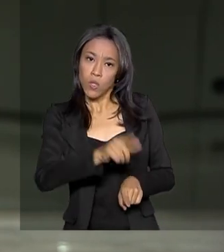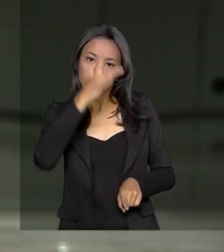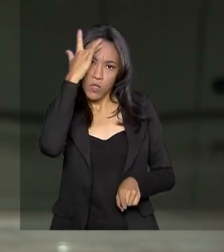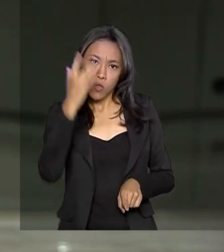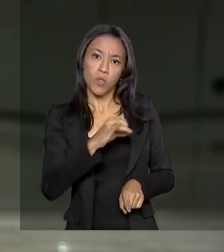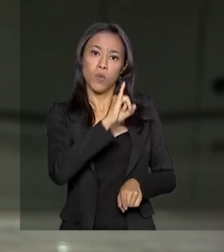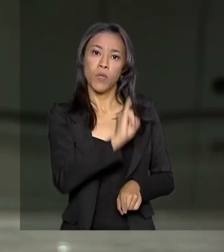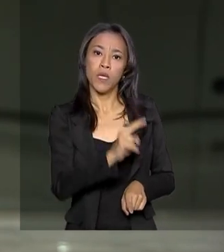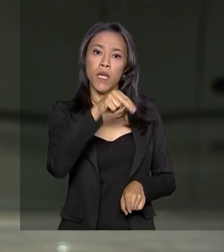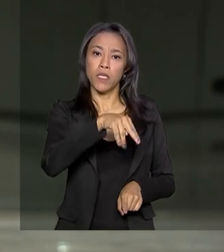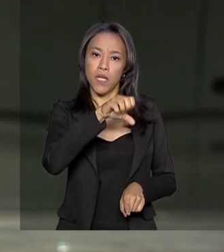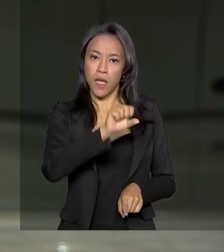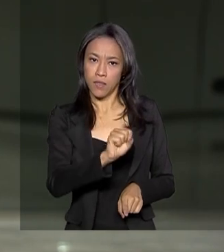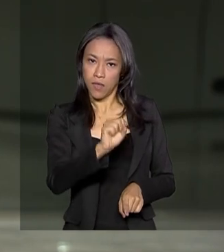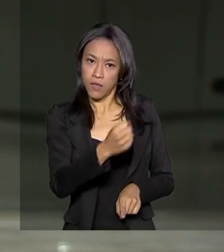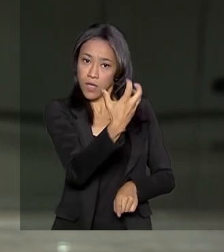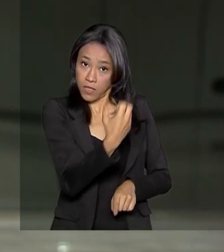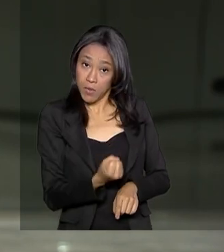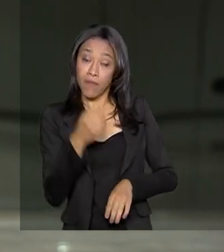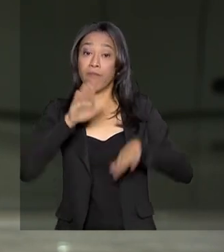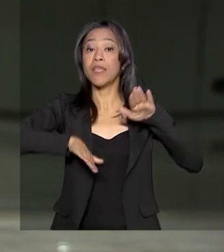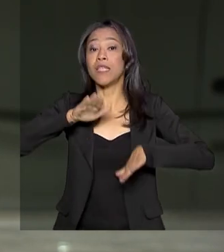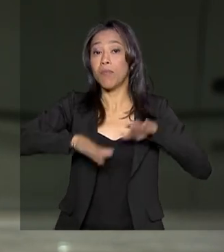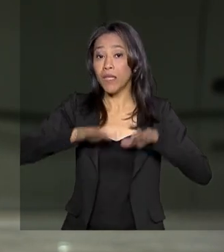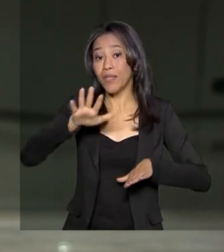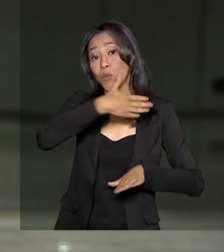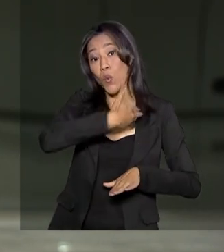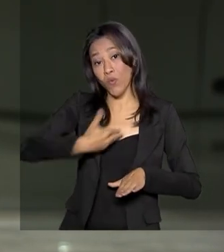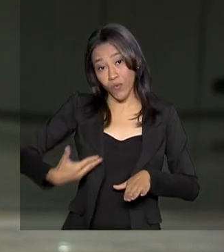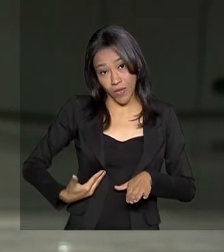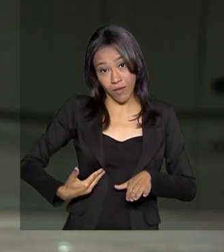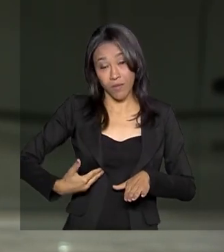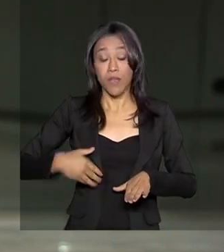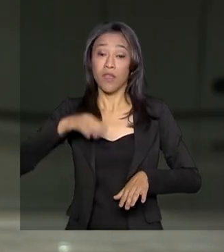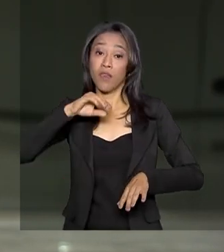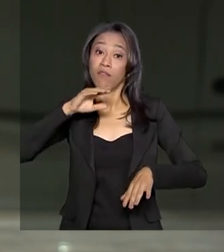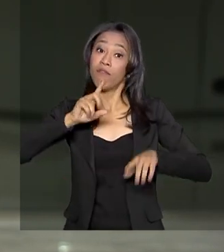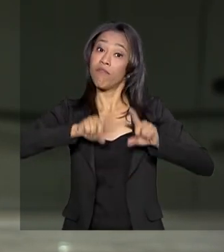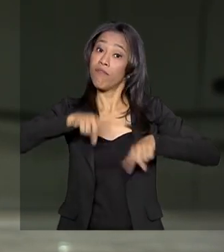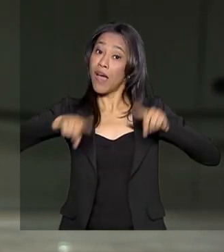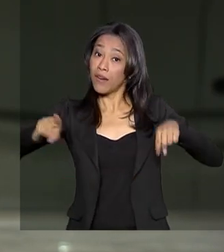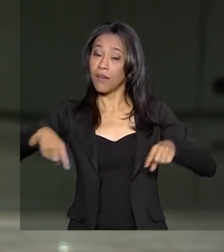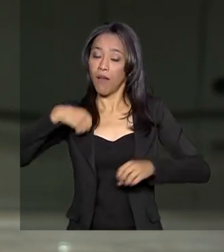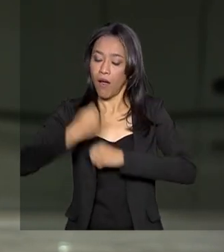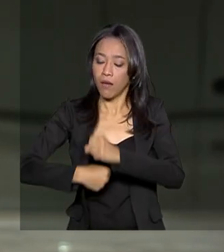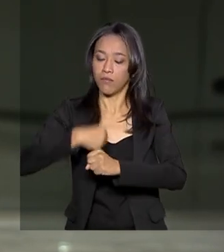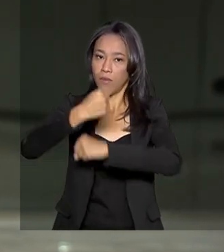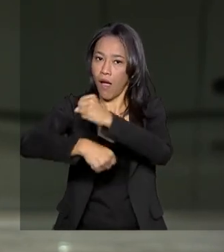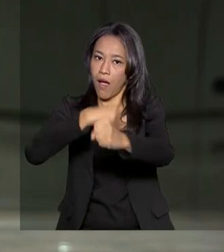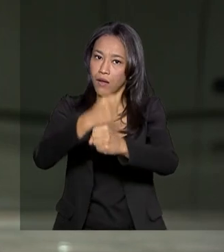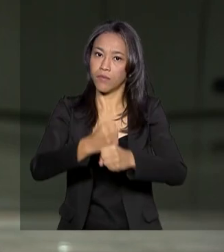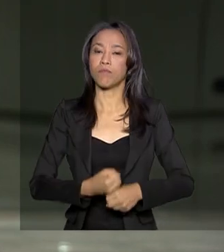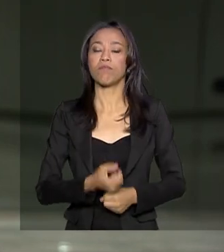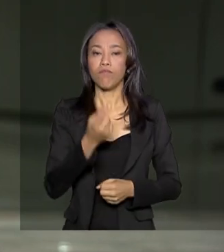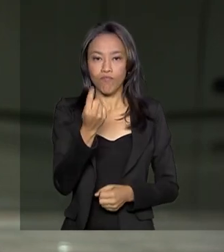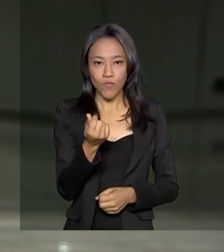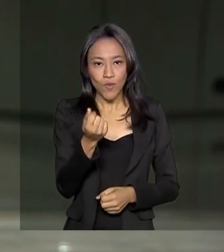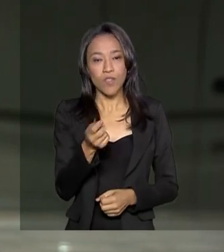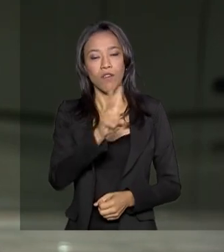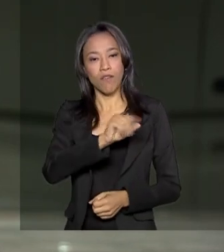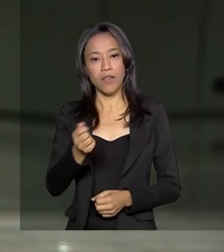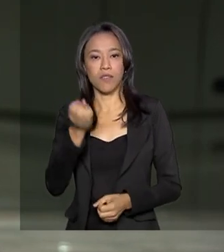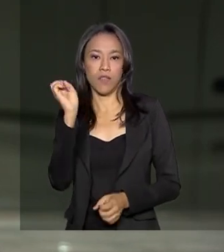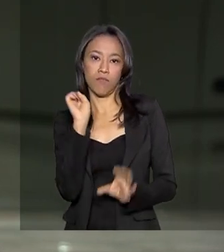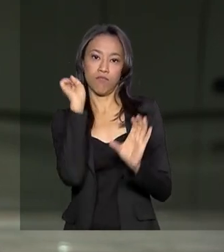decisões de governo que variavam ano a ano. Os valores serão depositados na folha de pagamento dos